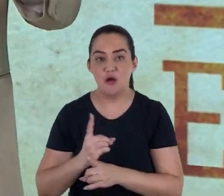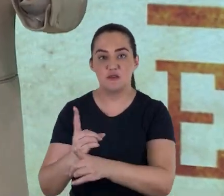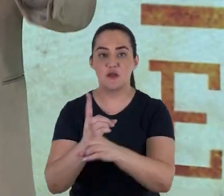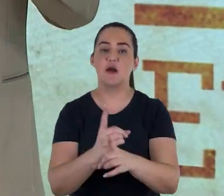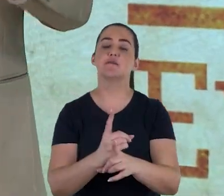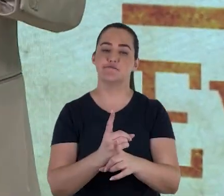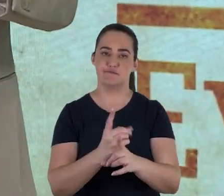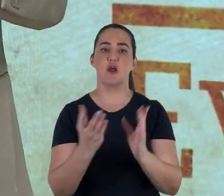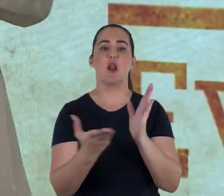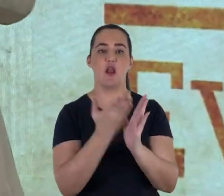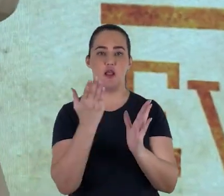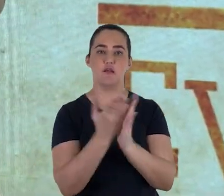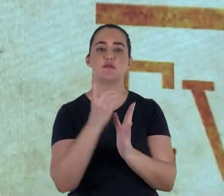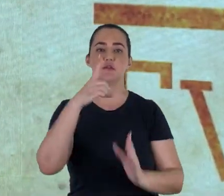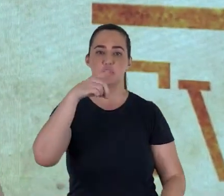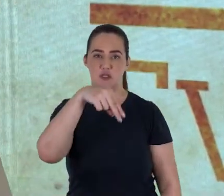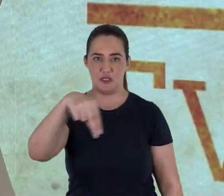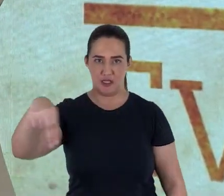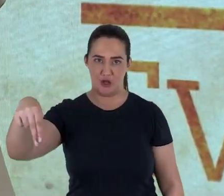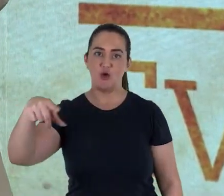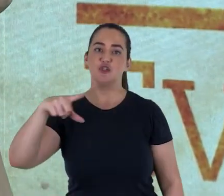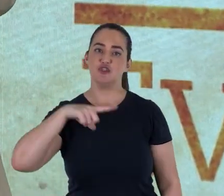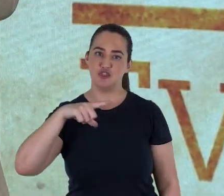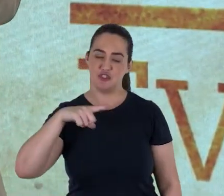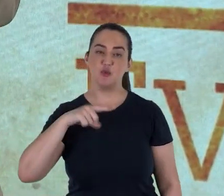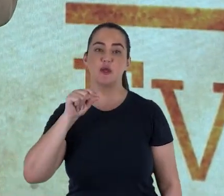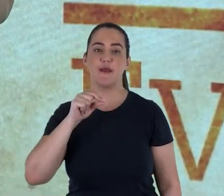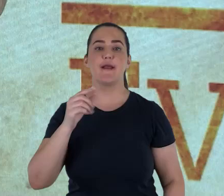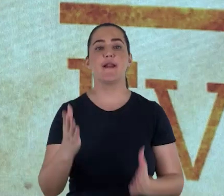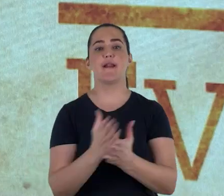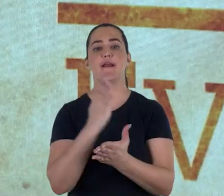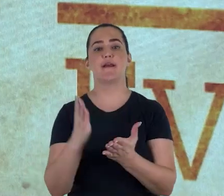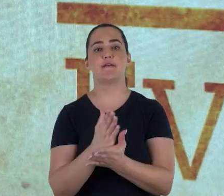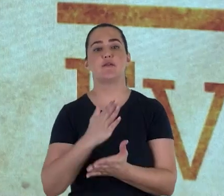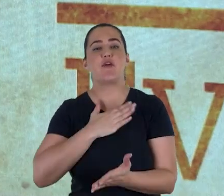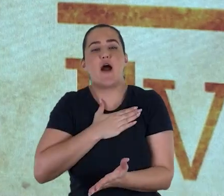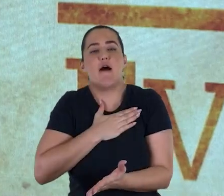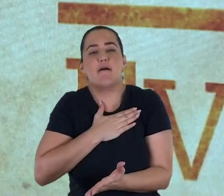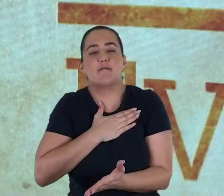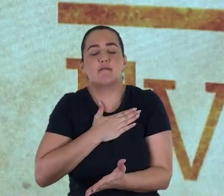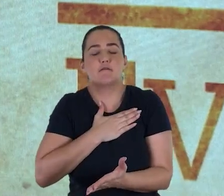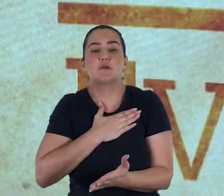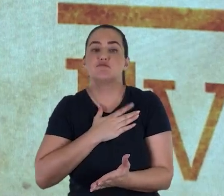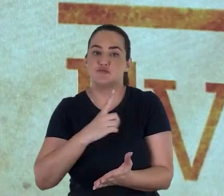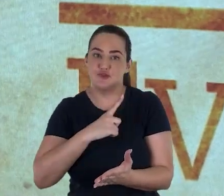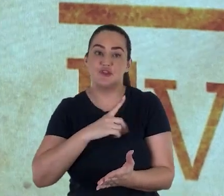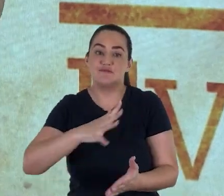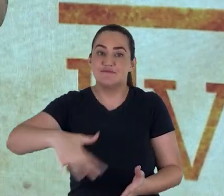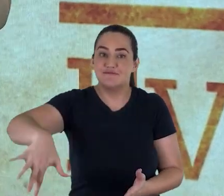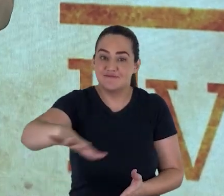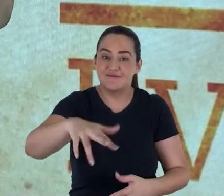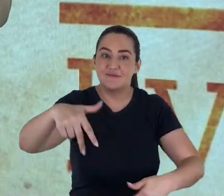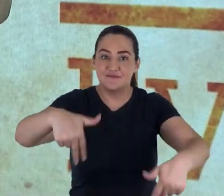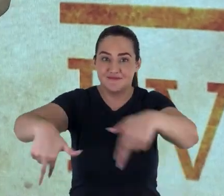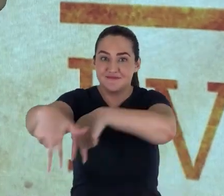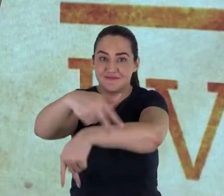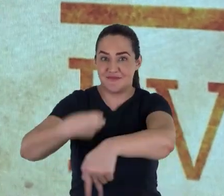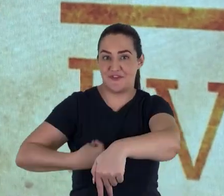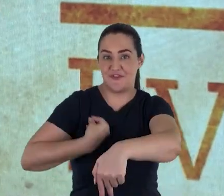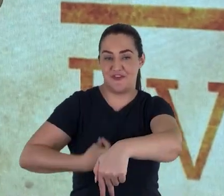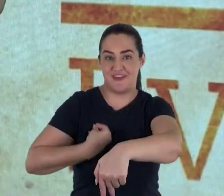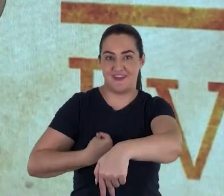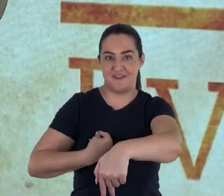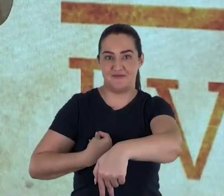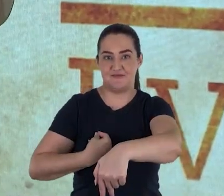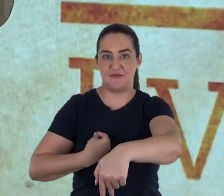que o Livro de Daniel estava entre os livros favoritos dos membros daquela comunidade do deserto. Tanto é que tem uma